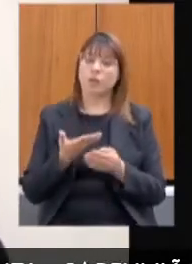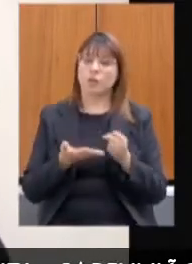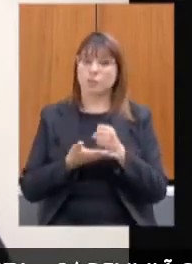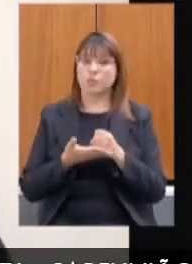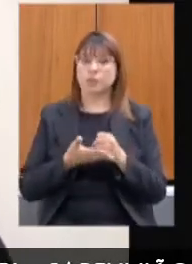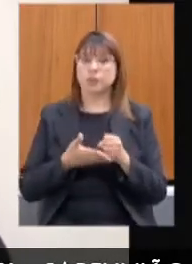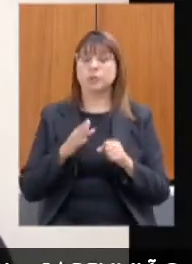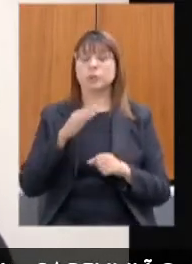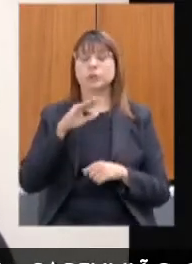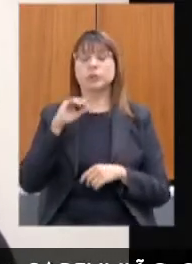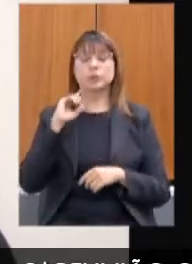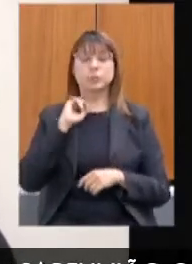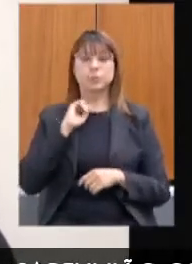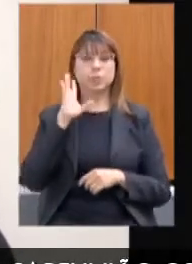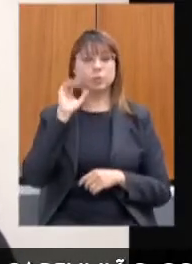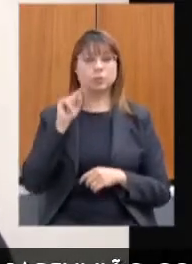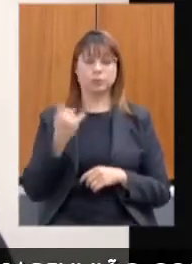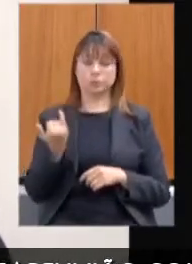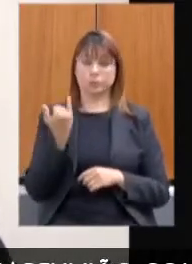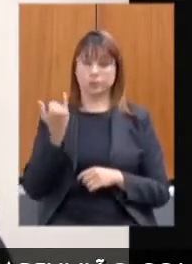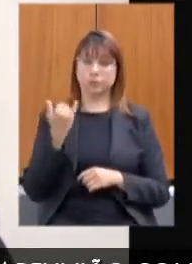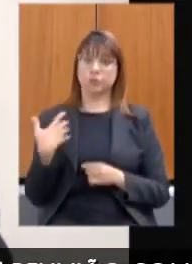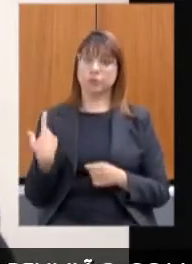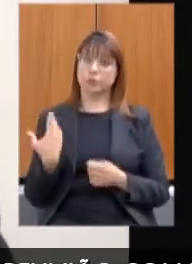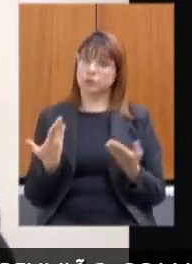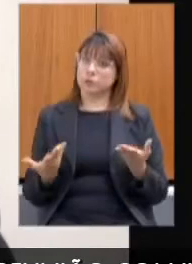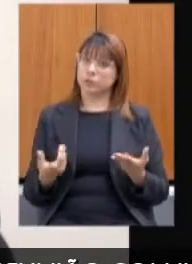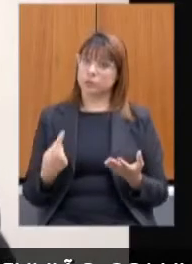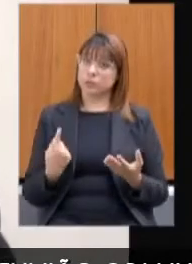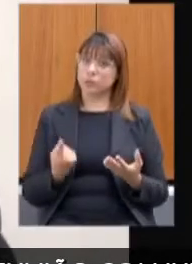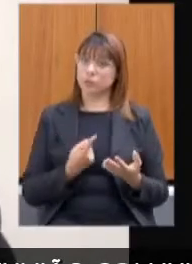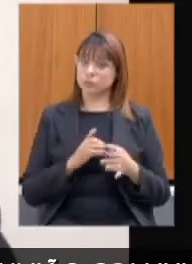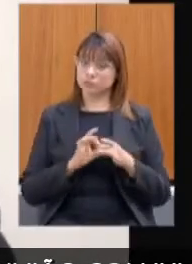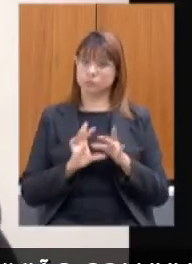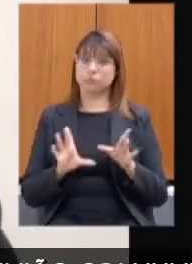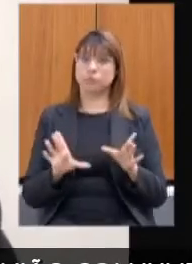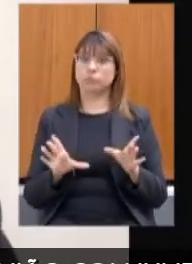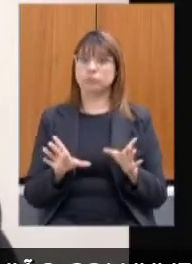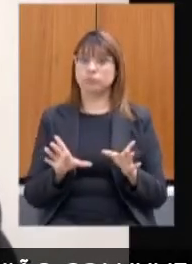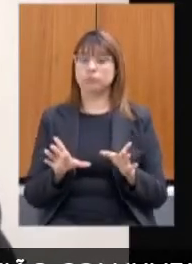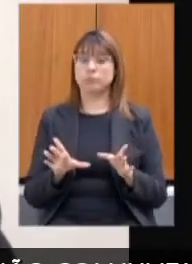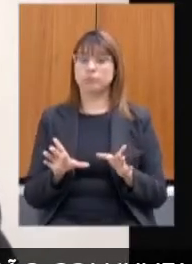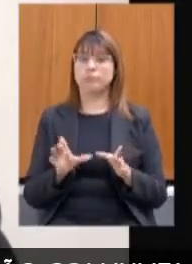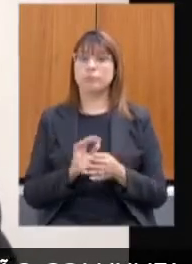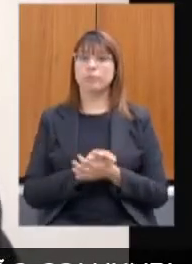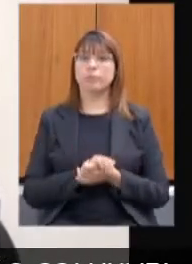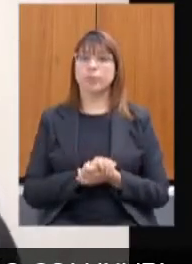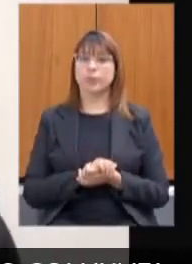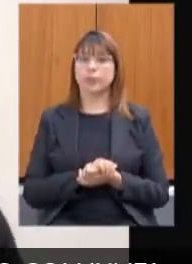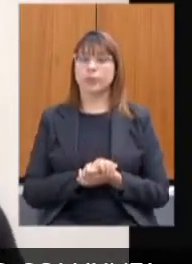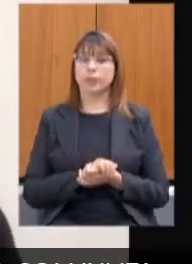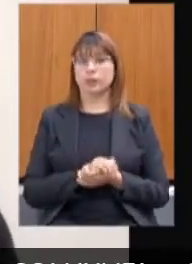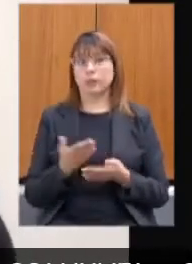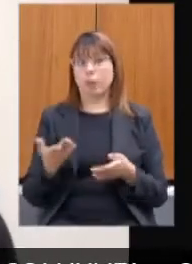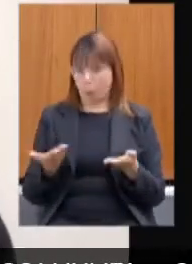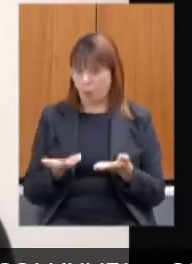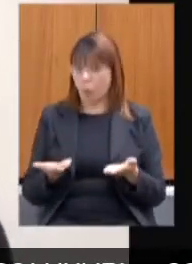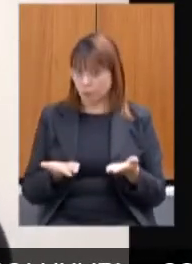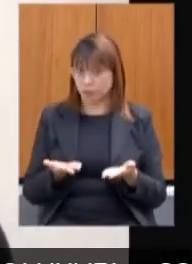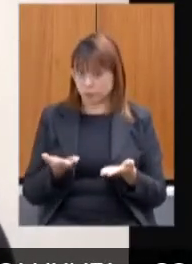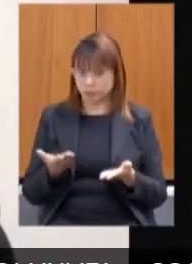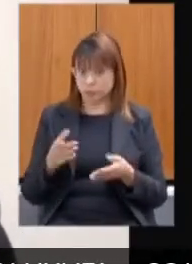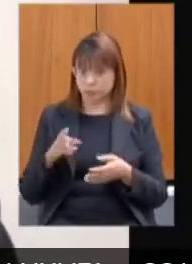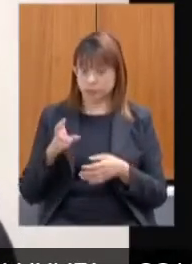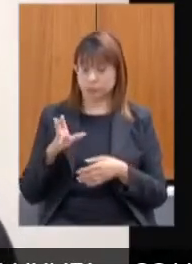isso é muito importante. Então, nós nos disponibilizamos para, inclusive hoje nós aprovamos na